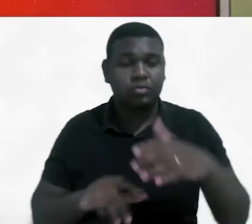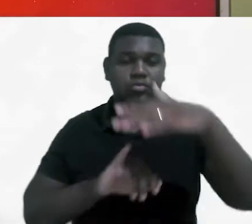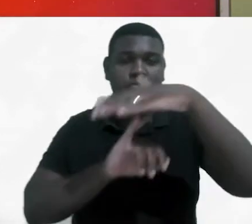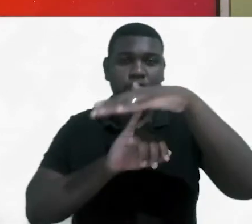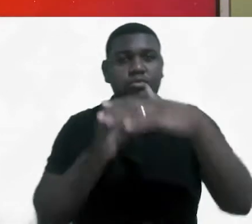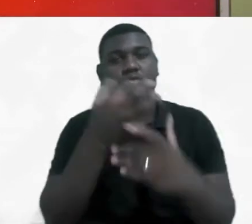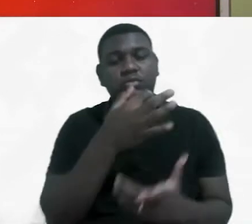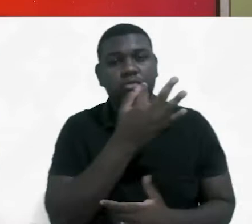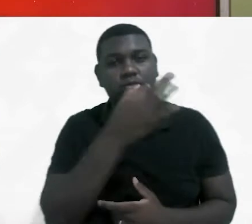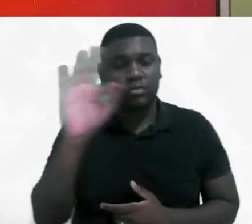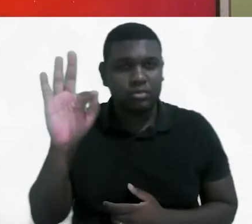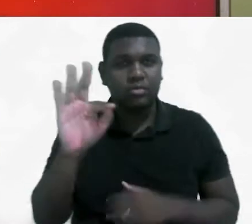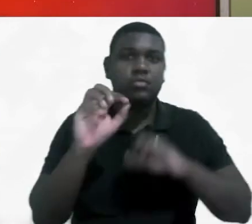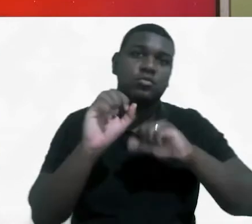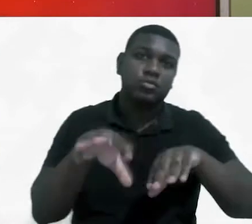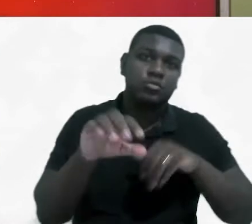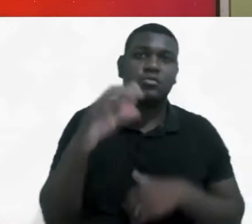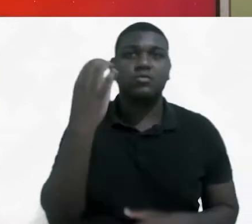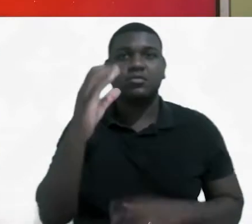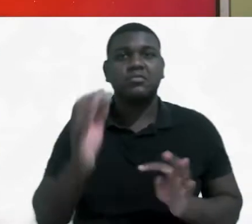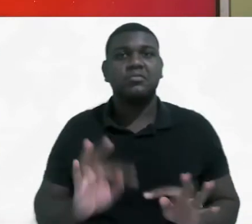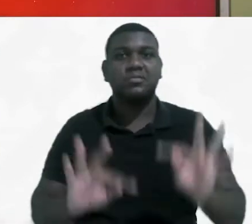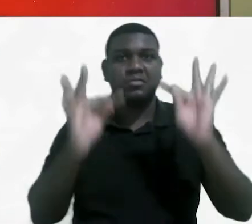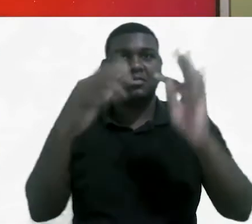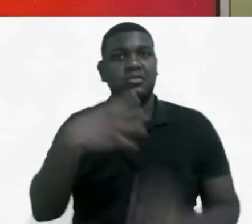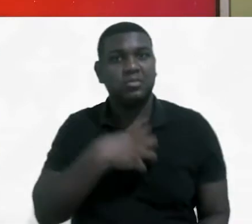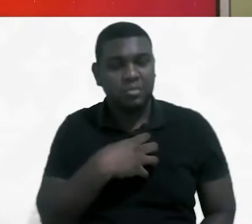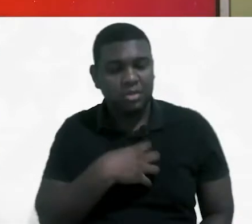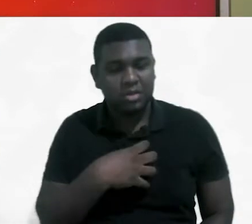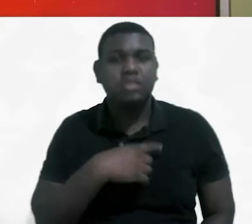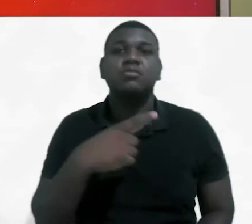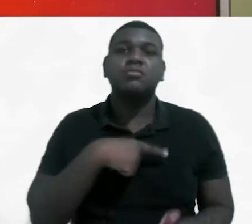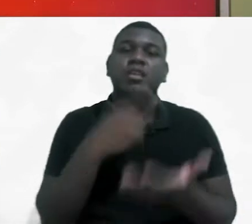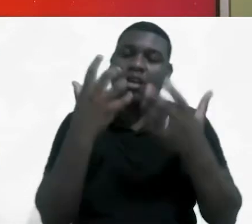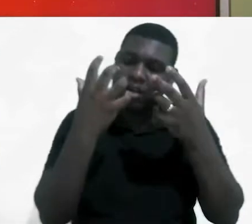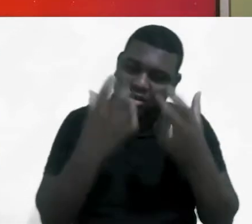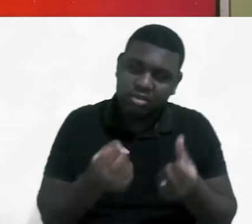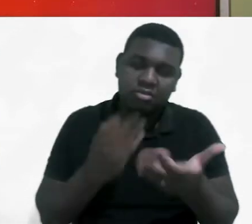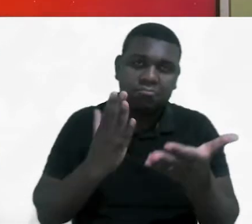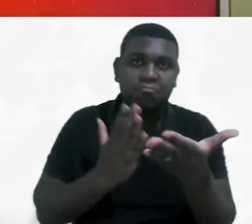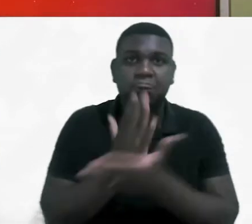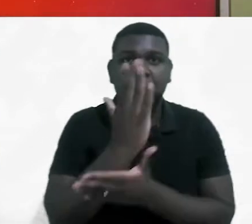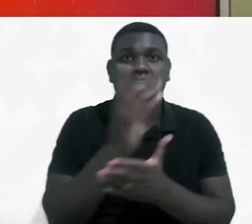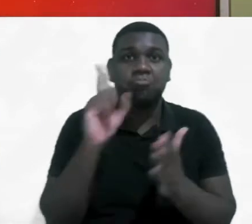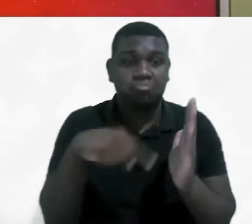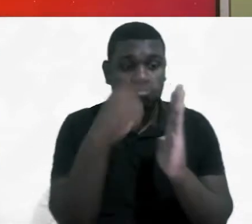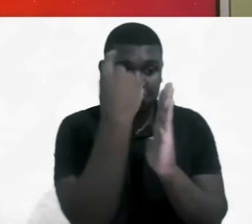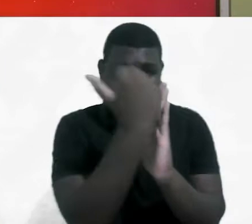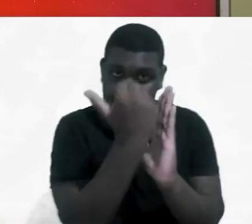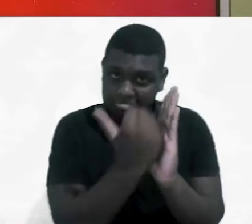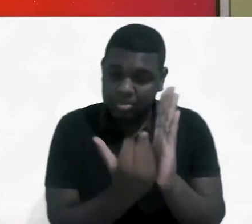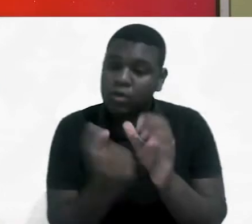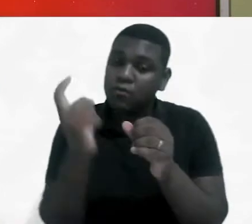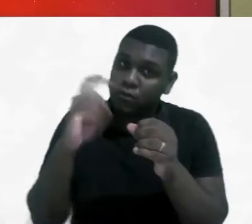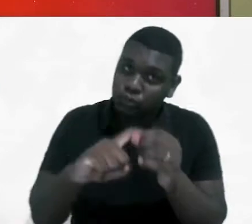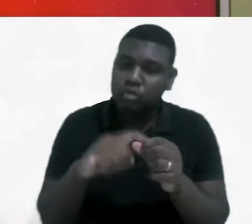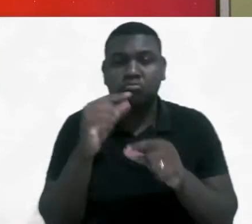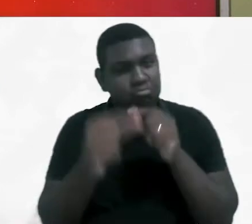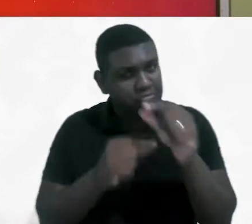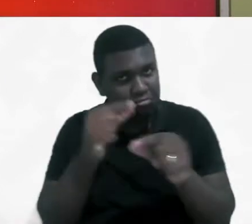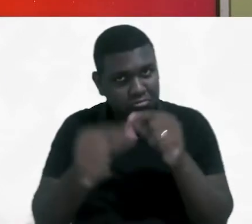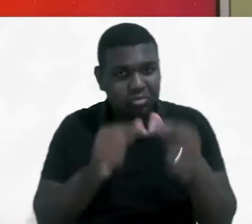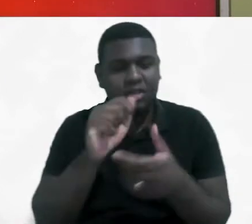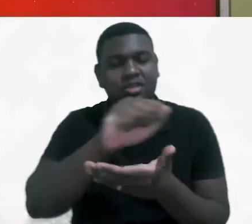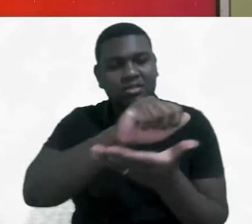Superior do Instituto Federal de Educação, Ciência e Tecnologia da Bahia aprovou o plano de retomada